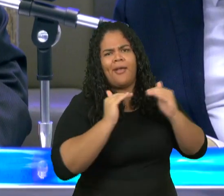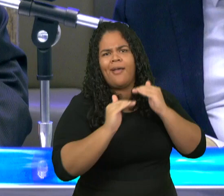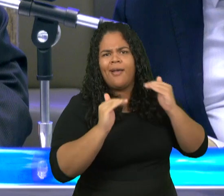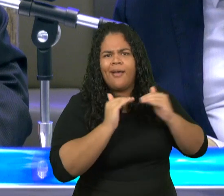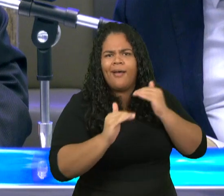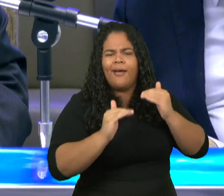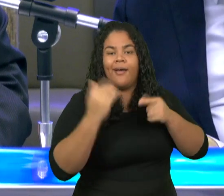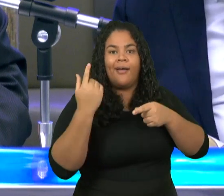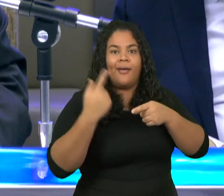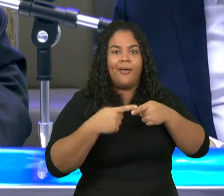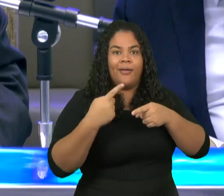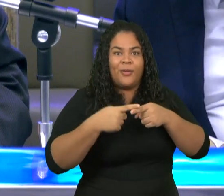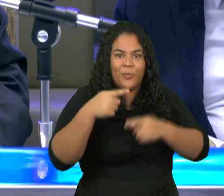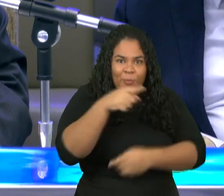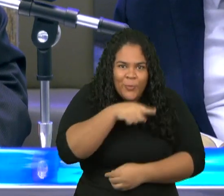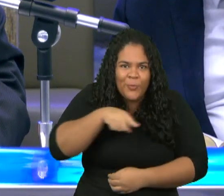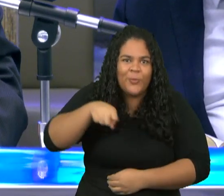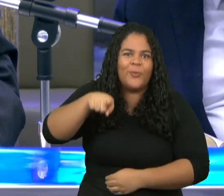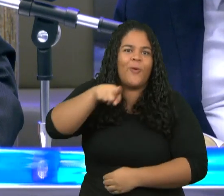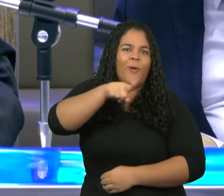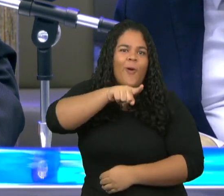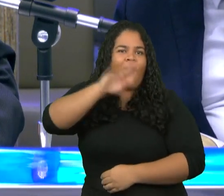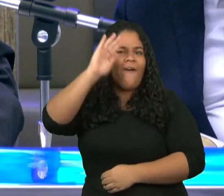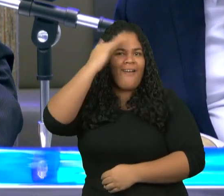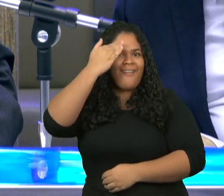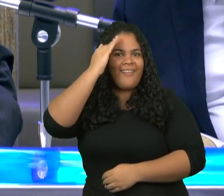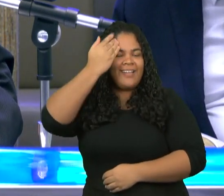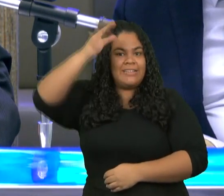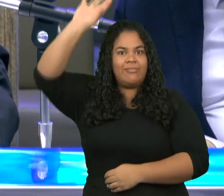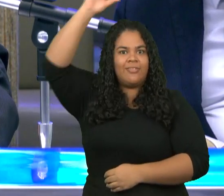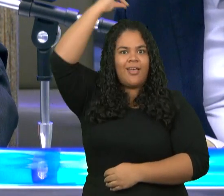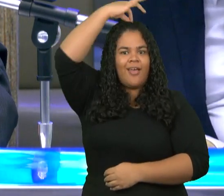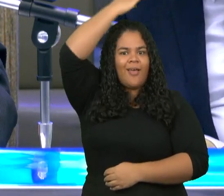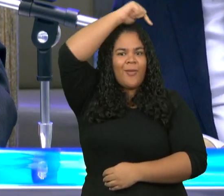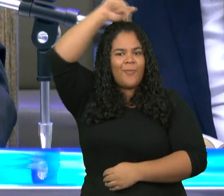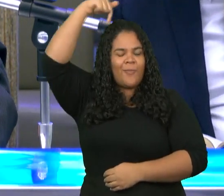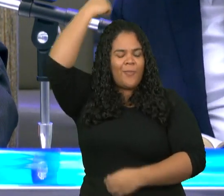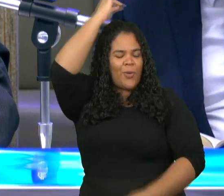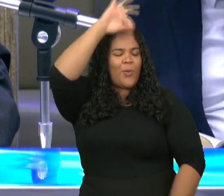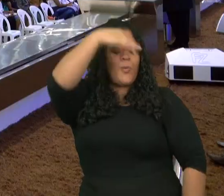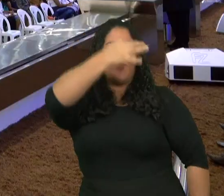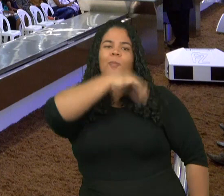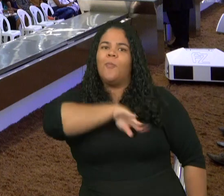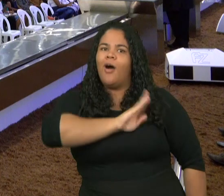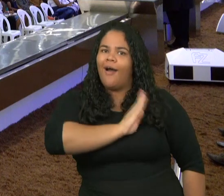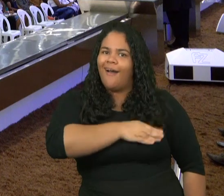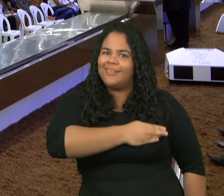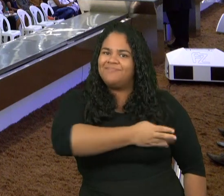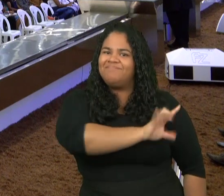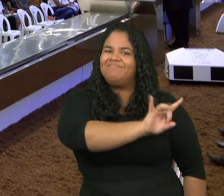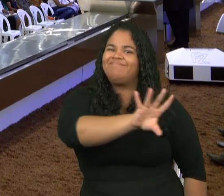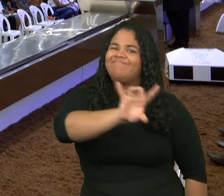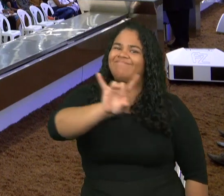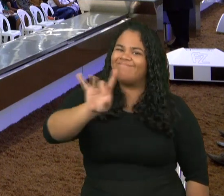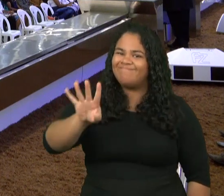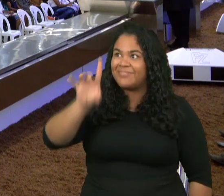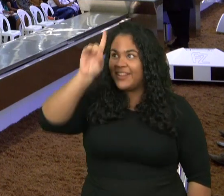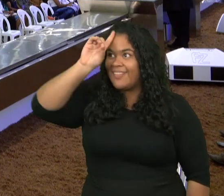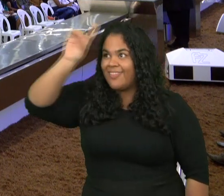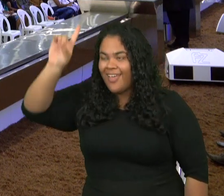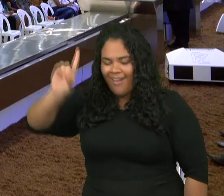sois o que irmãos diga bem alto vós sois o templo de Deus